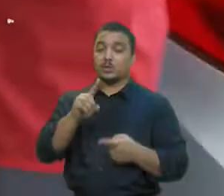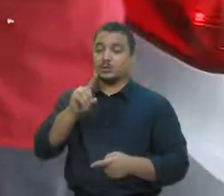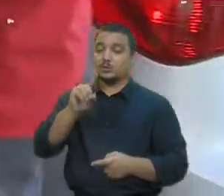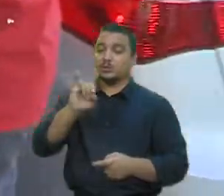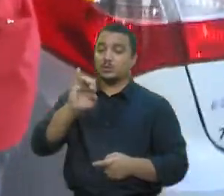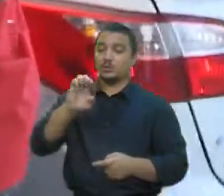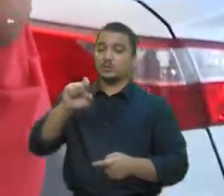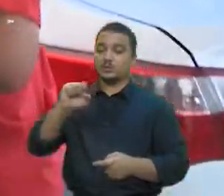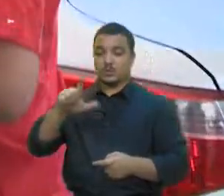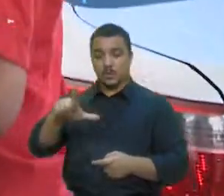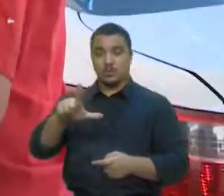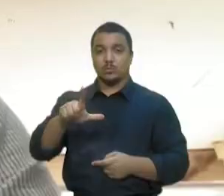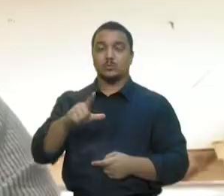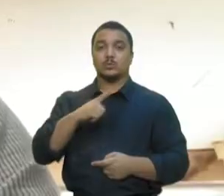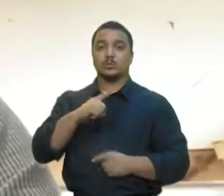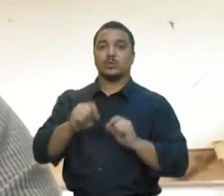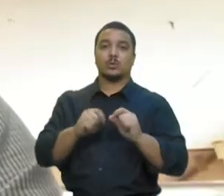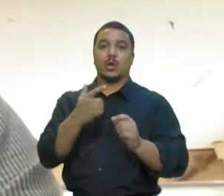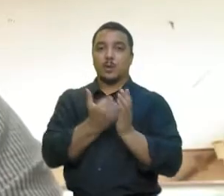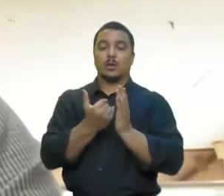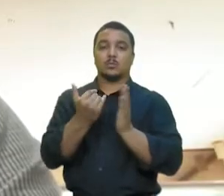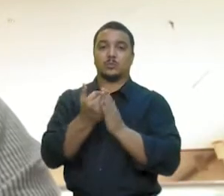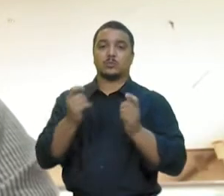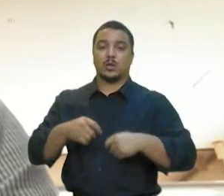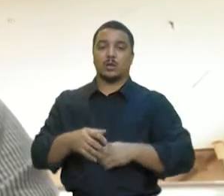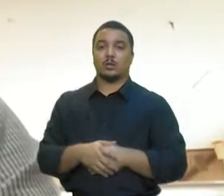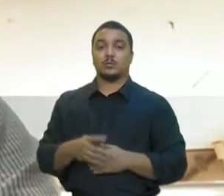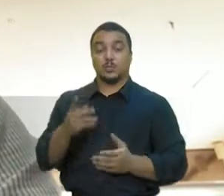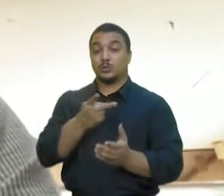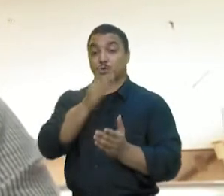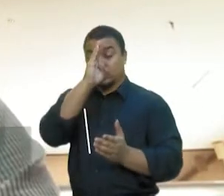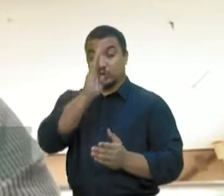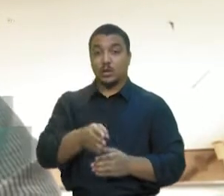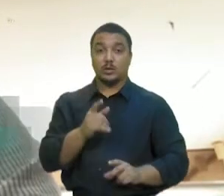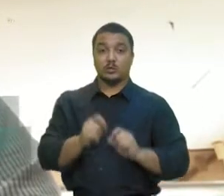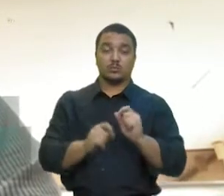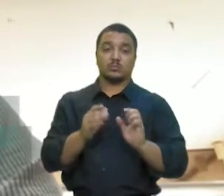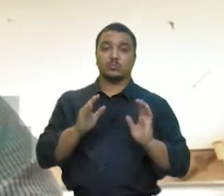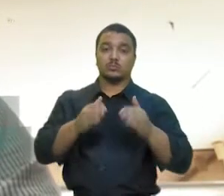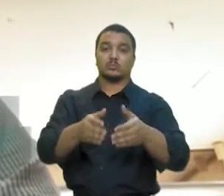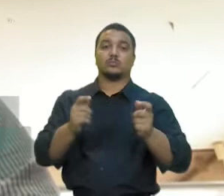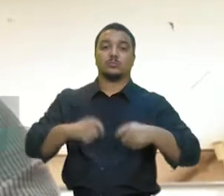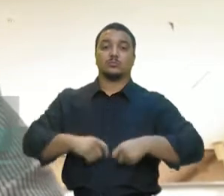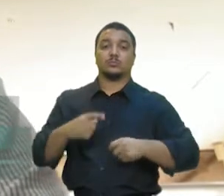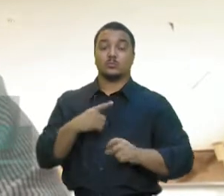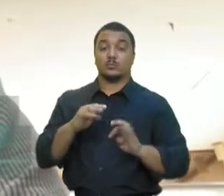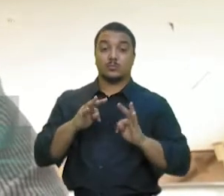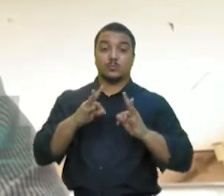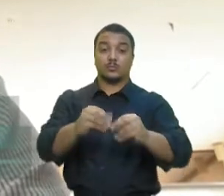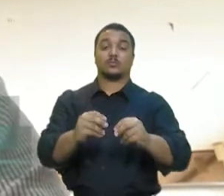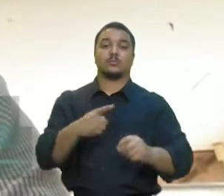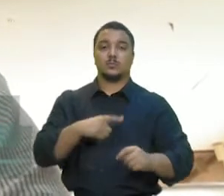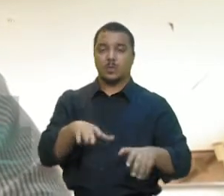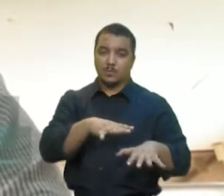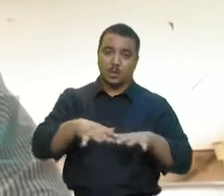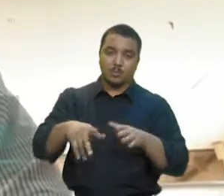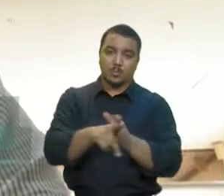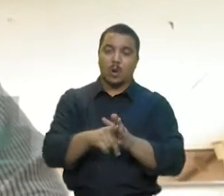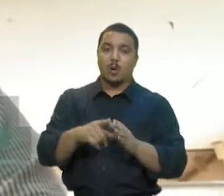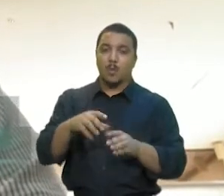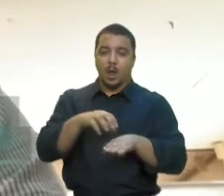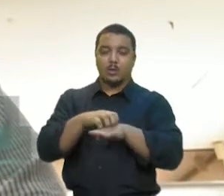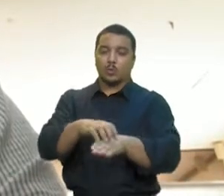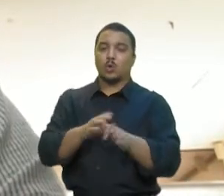produtiva é afetada. Isso afeta diretamente, em cadeia, toda a parte logística e